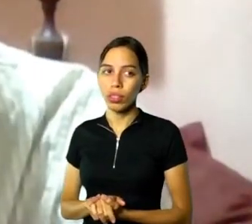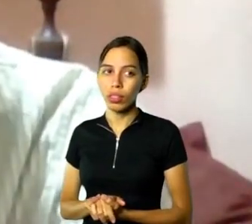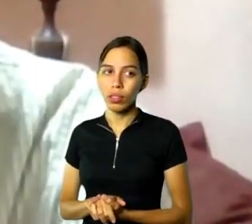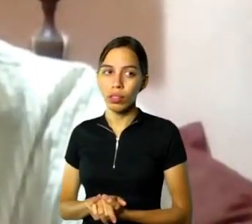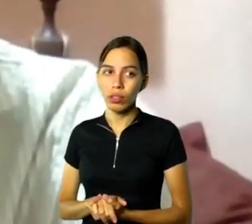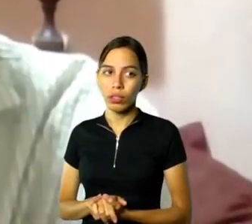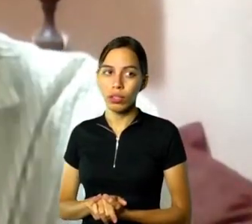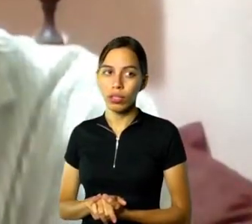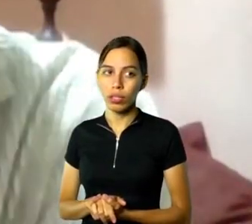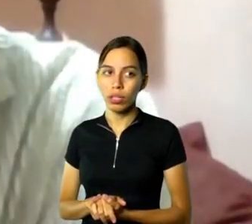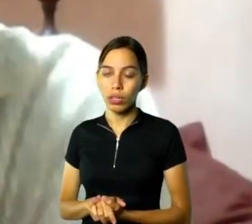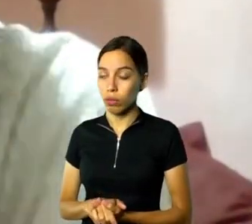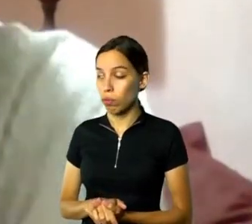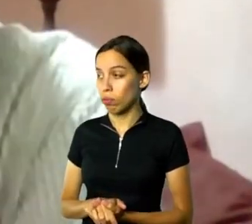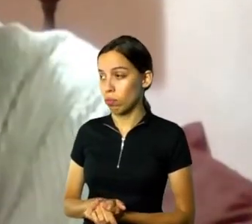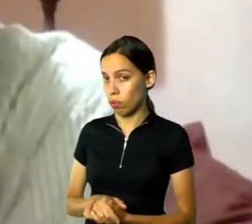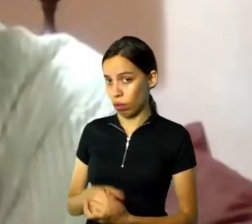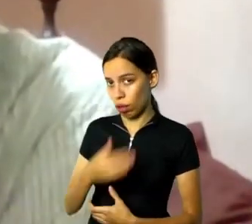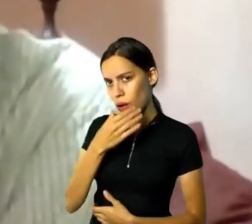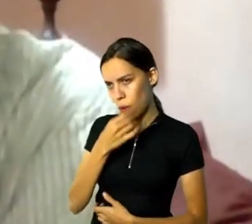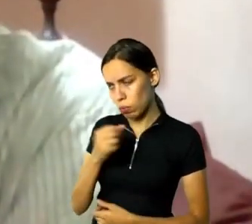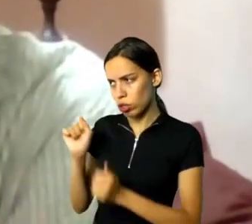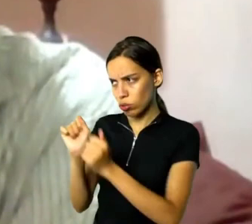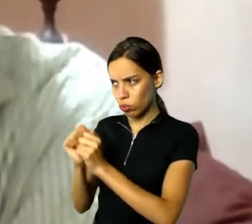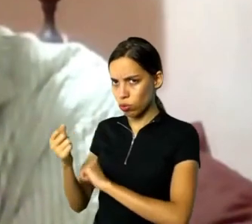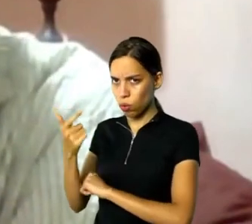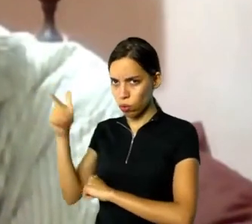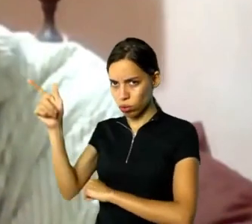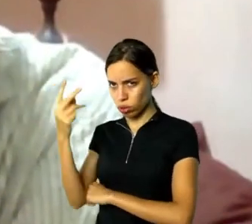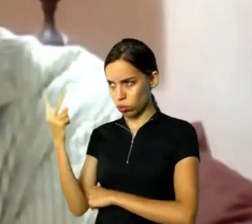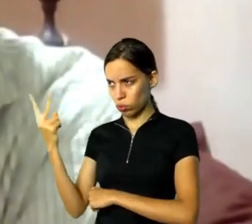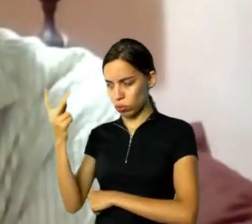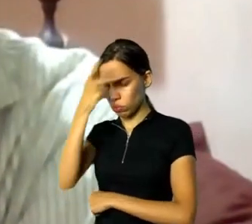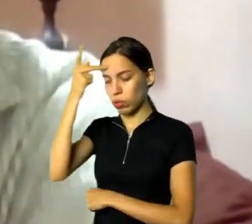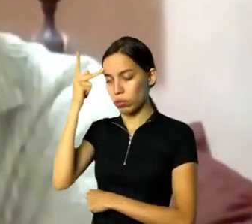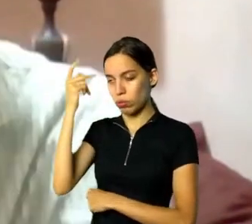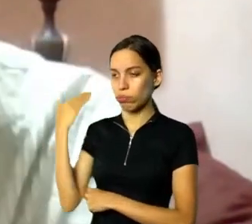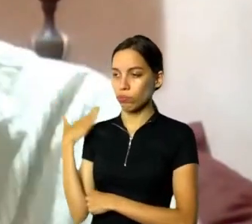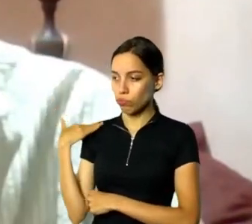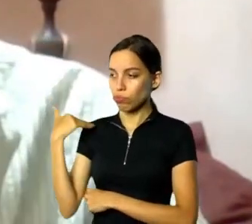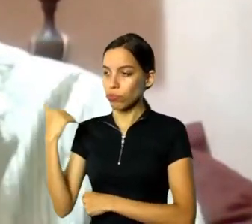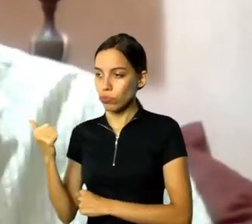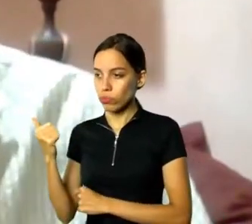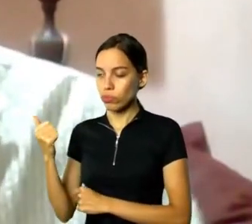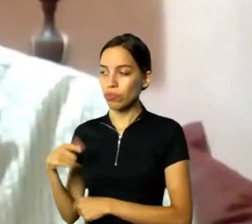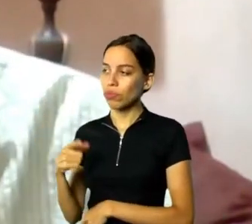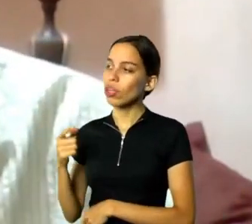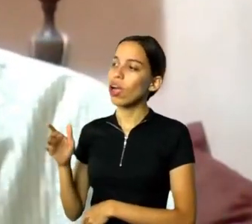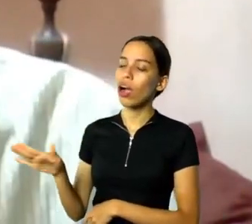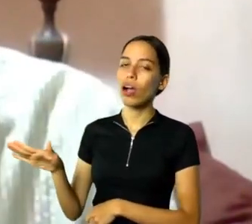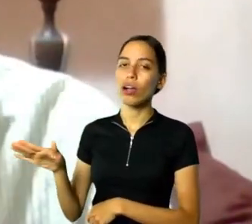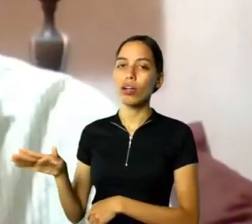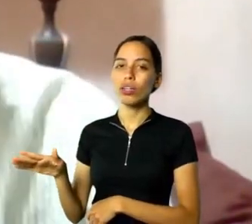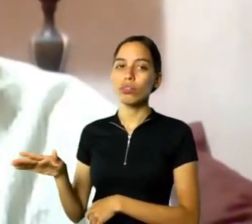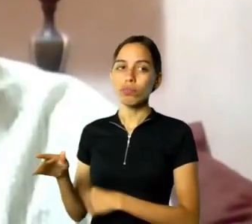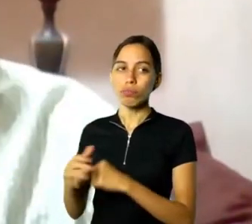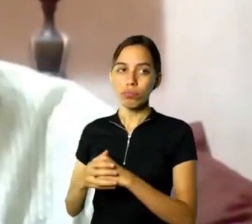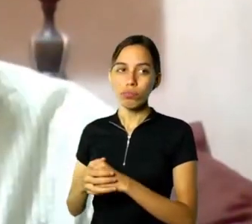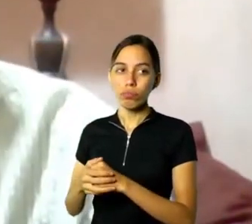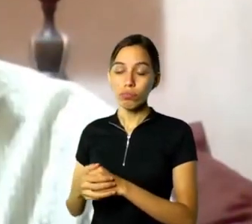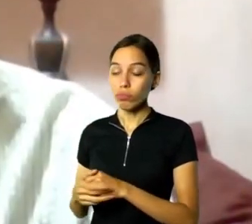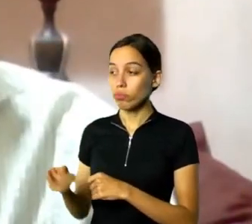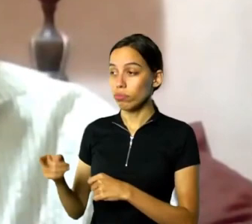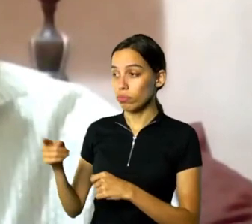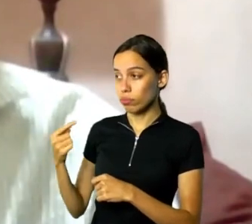E eles me convidaram pela minha relação quando era de MCs e Praia da Estação, aquele contexto de ocupação do